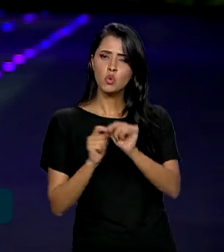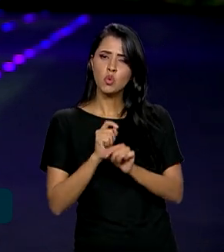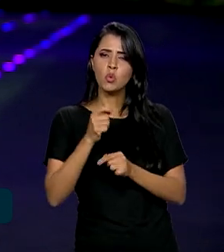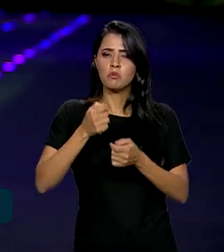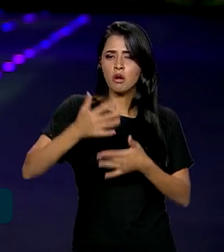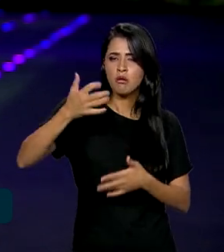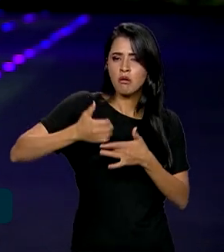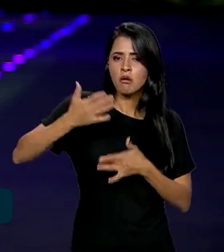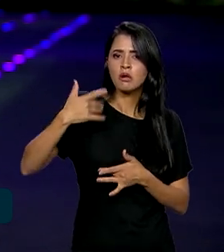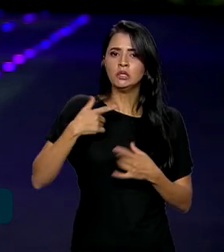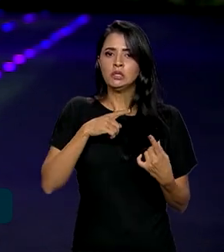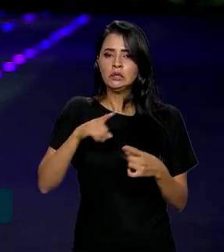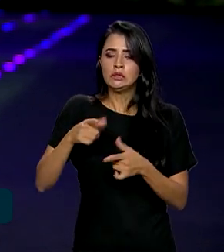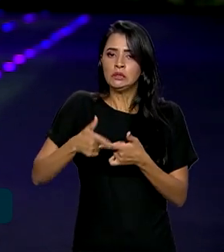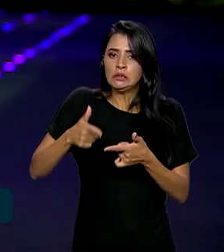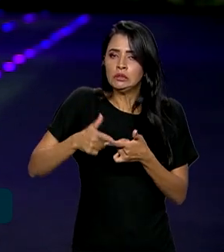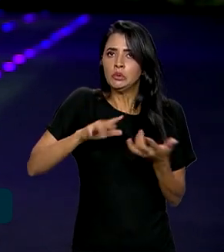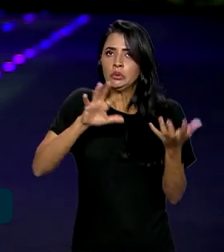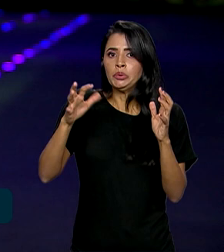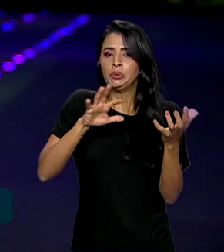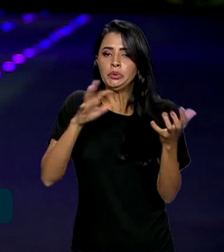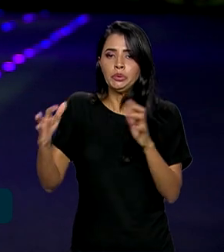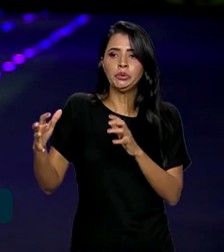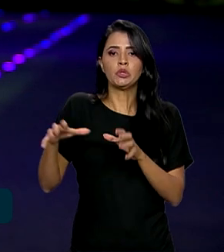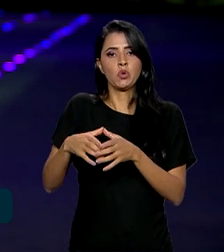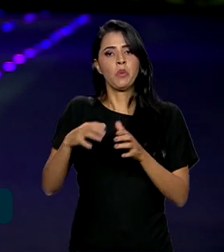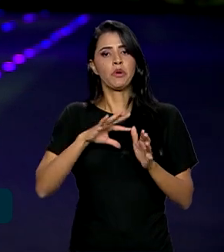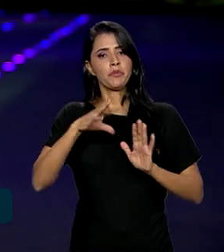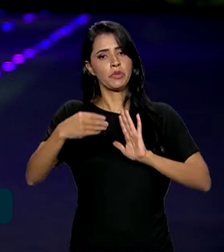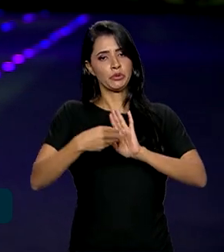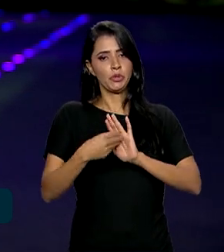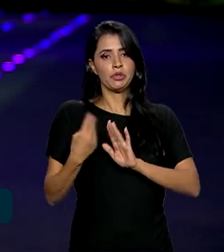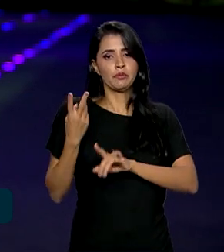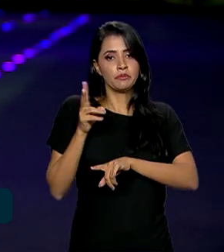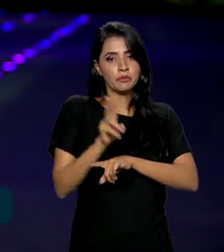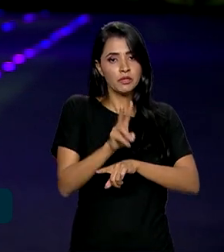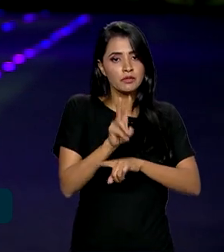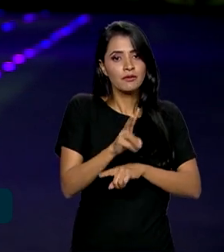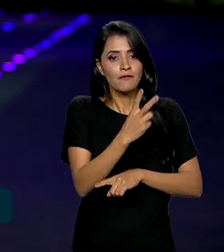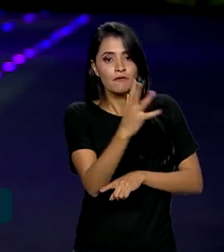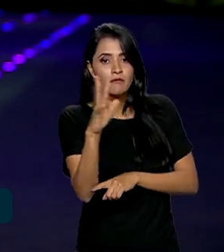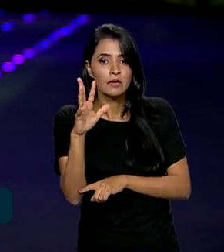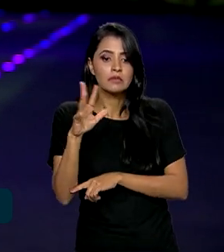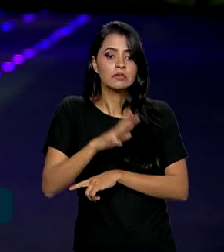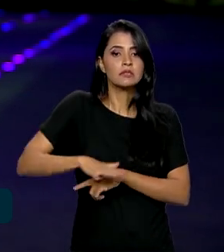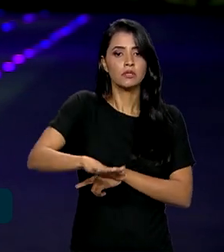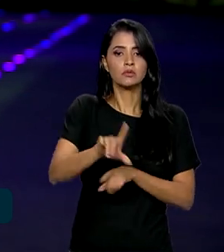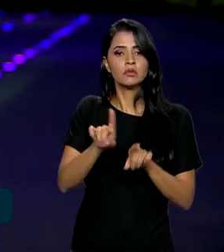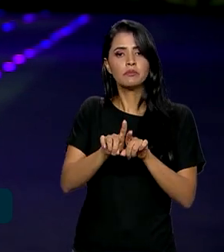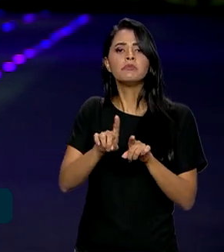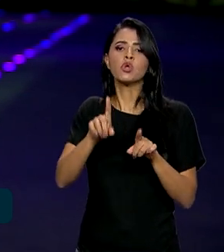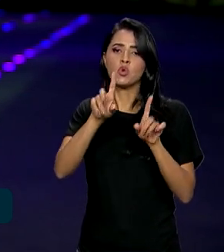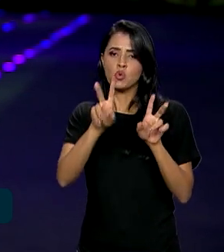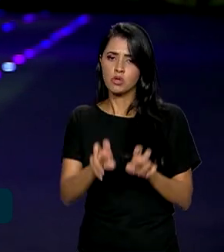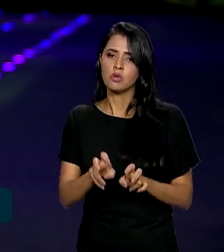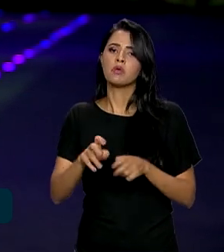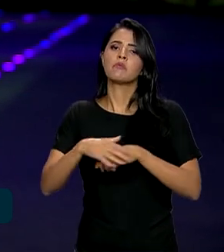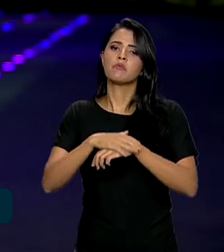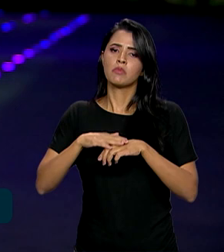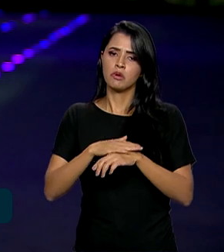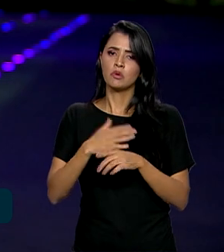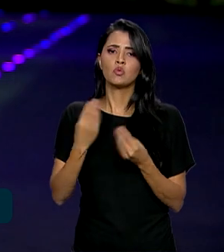ao aquecimento global, da cúpula da Amazônia e a preservação ambiental, eles conversaram sobre uma iniciativa